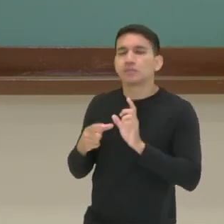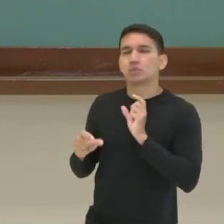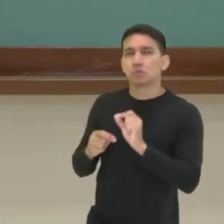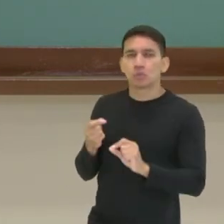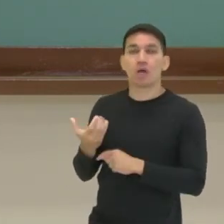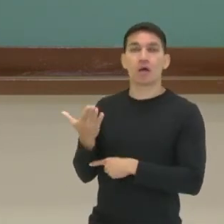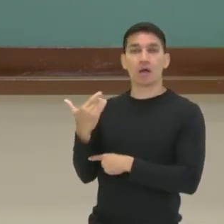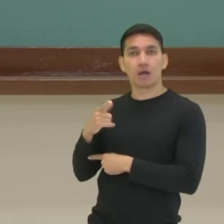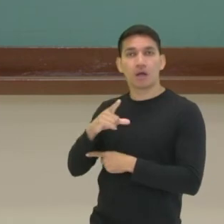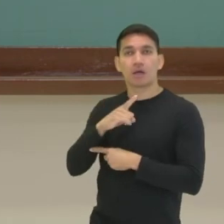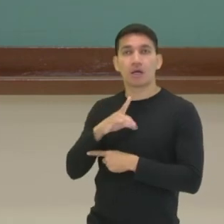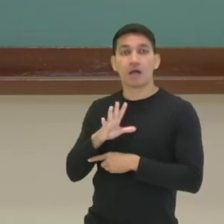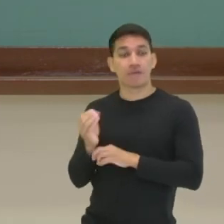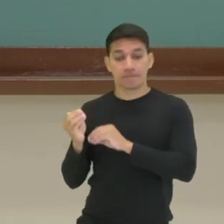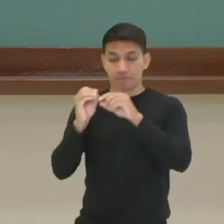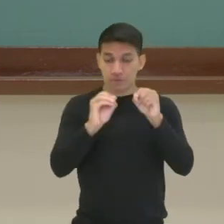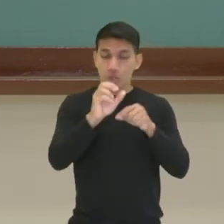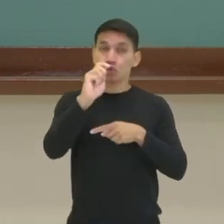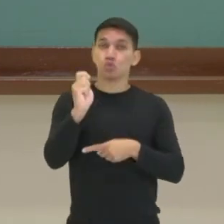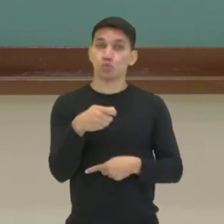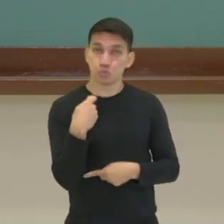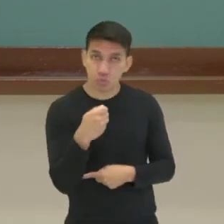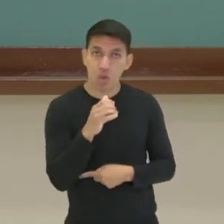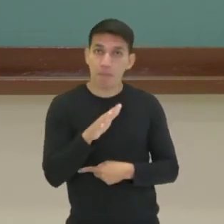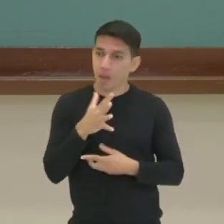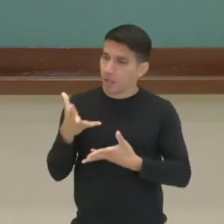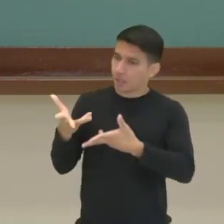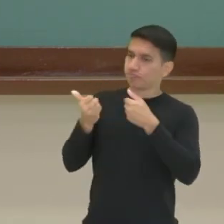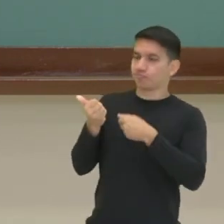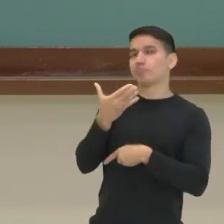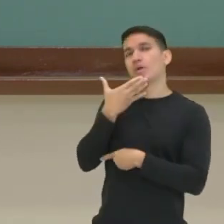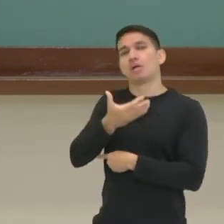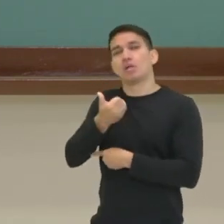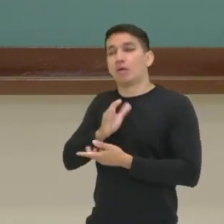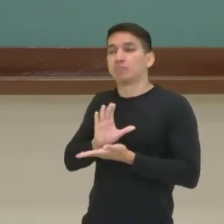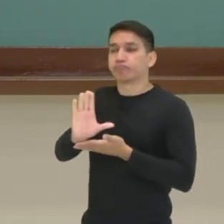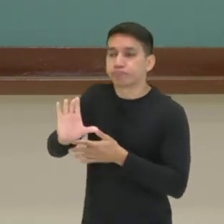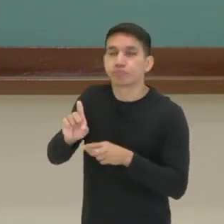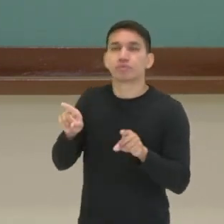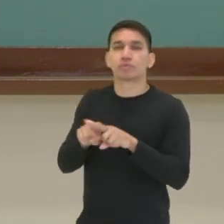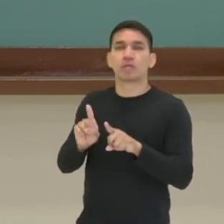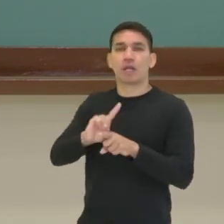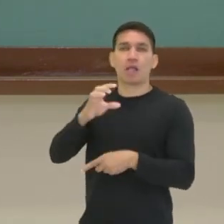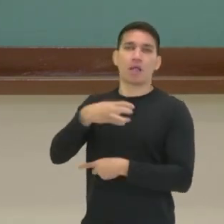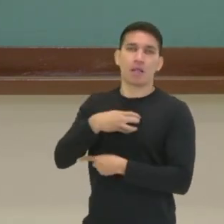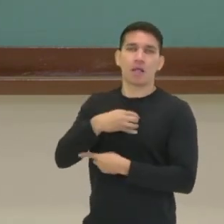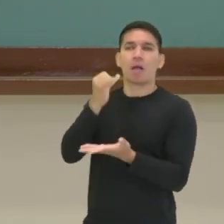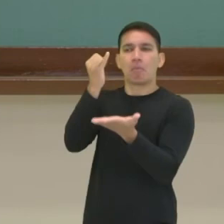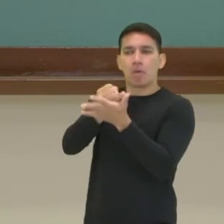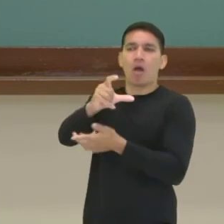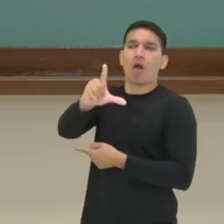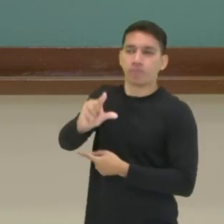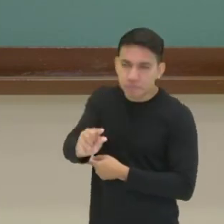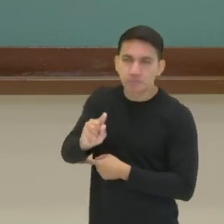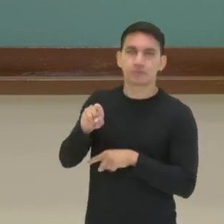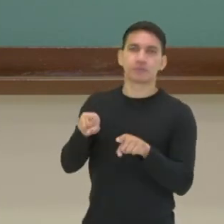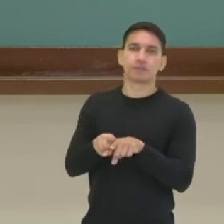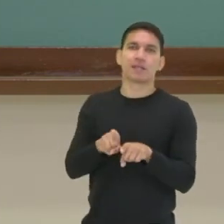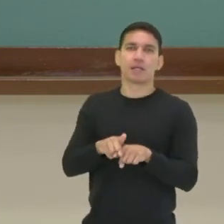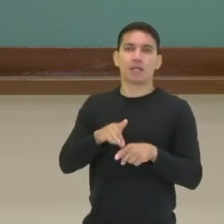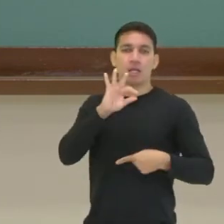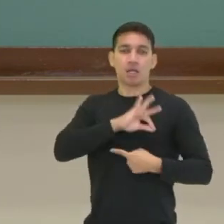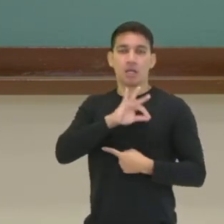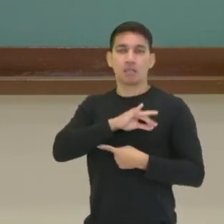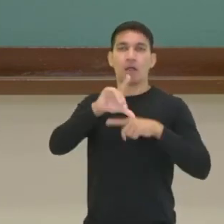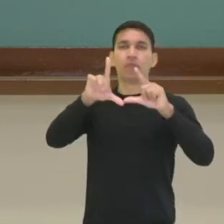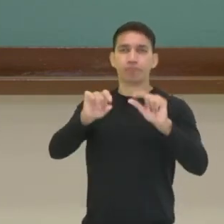Antes ela iria para o Rio Grande do Sul, mas devido a incentivos fiscais maiores, isenção de impostos, né? A mão de obra